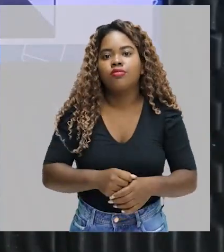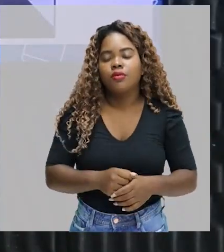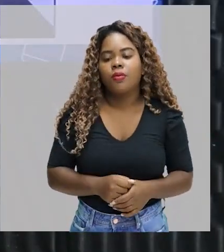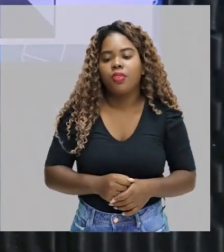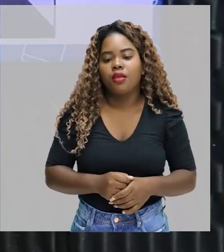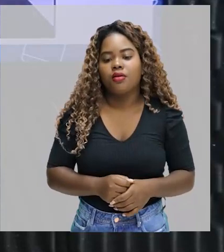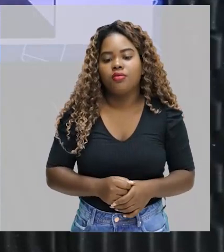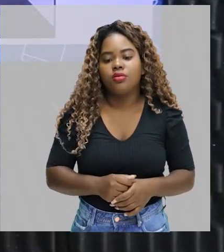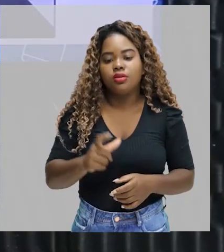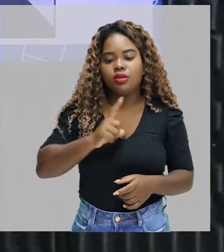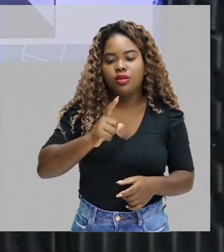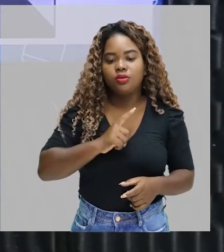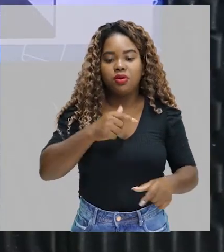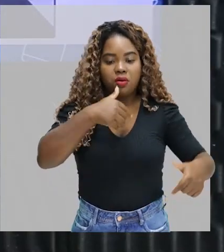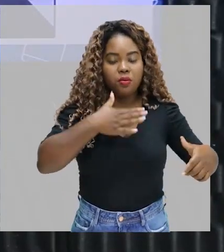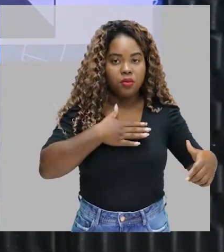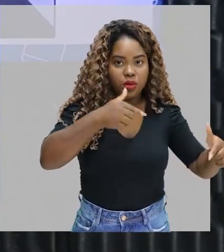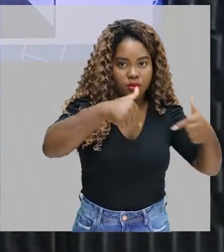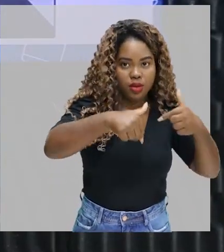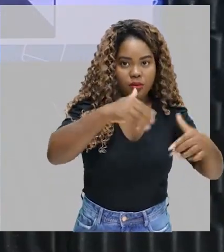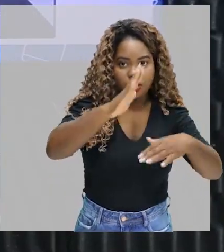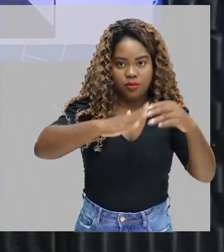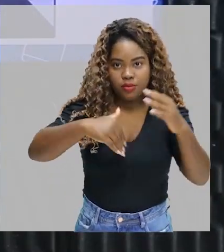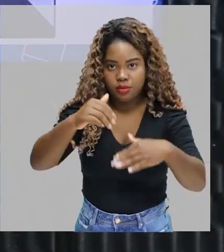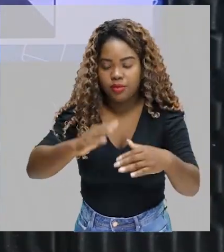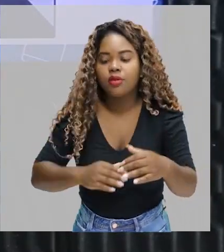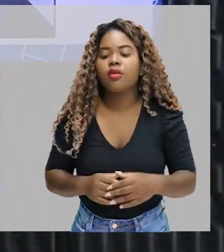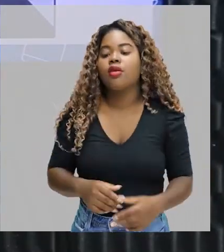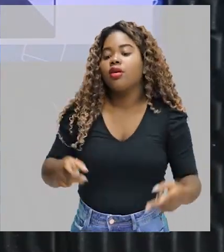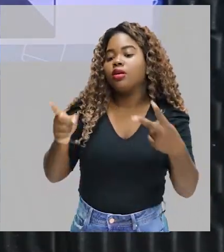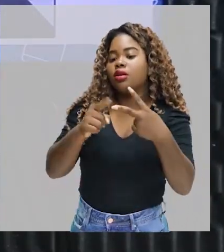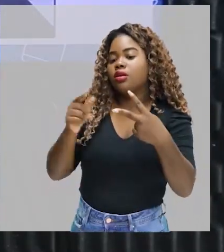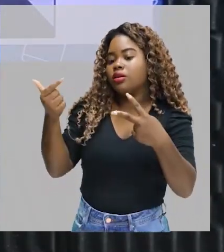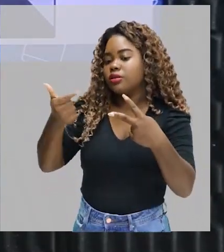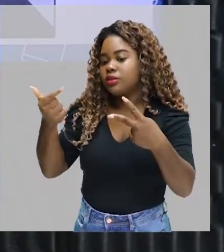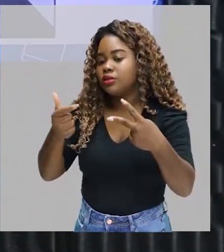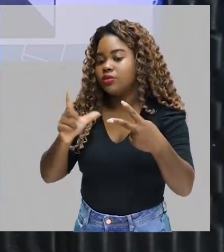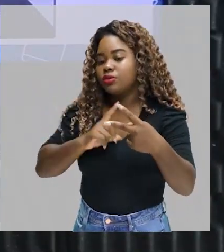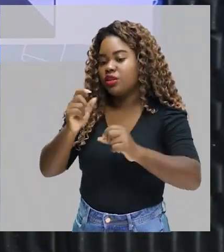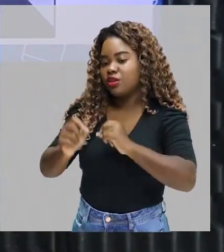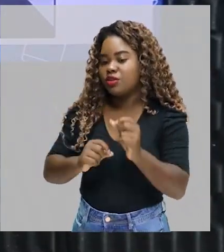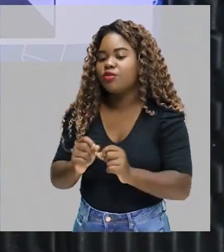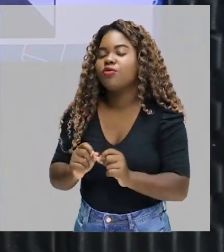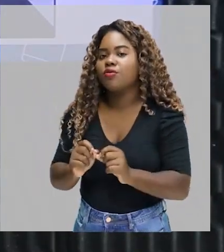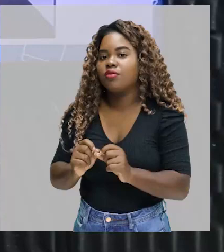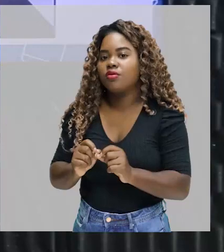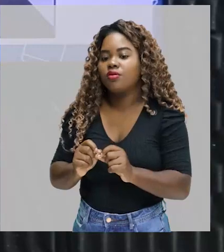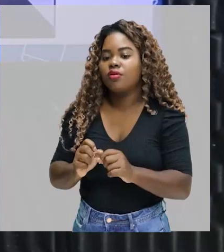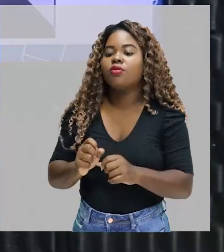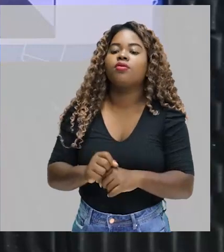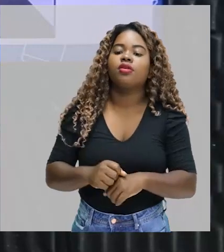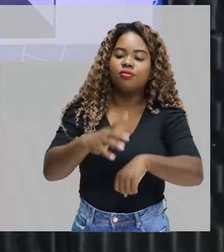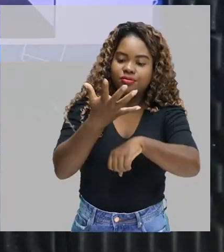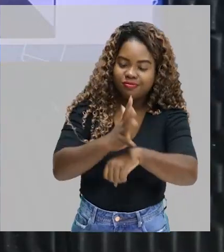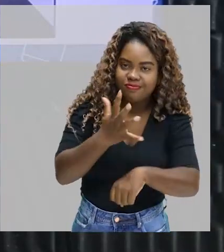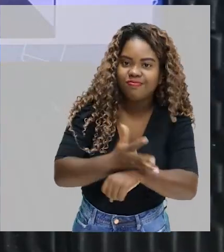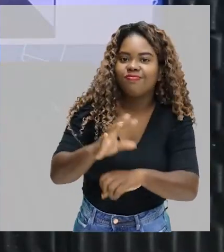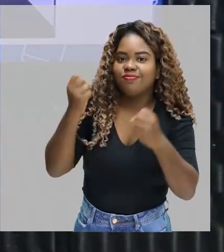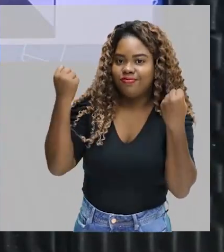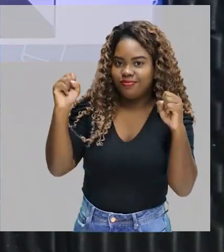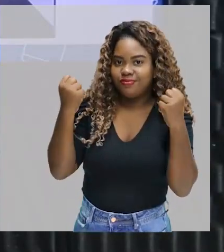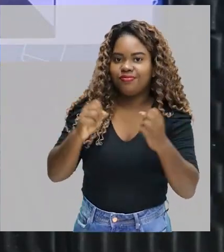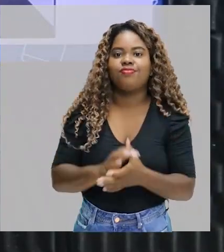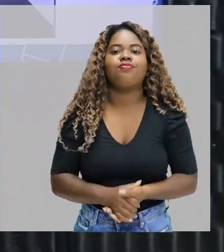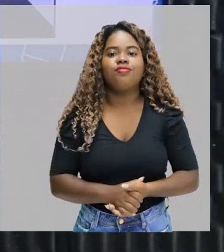atividade laboral, executando o meu trabalho e aqui do lado está eu finalizando uma sessão de treinamento. É